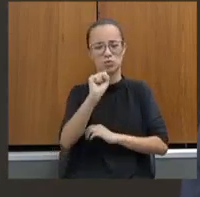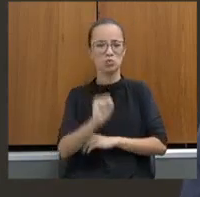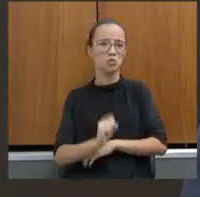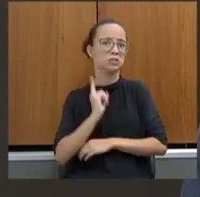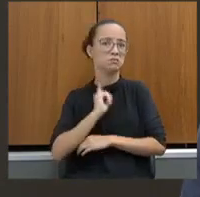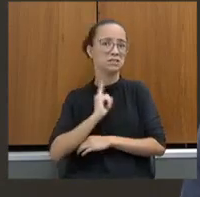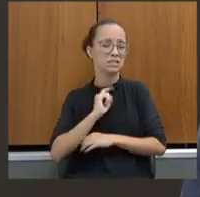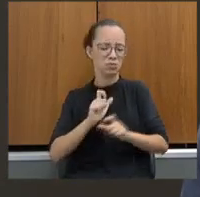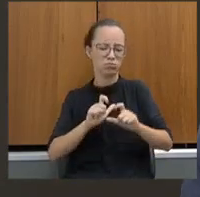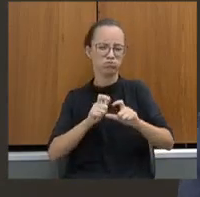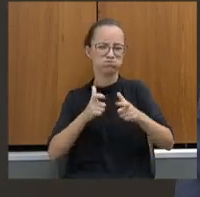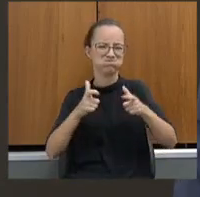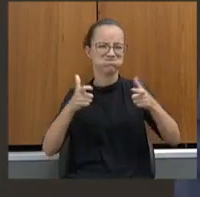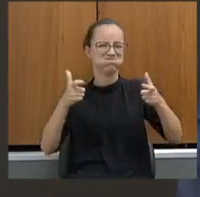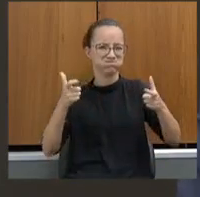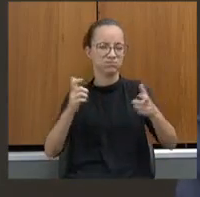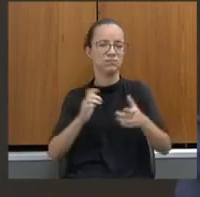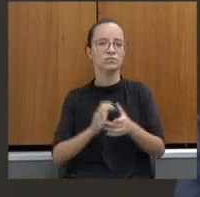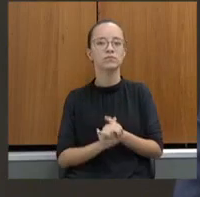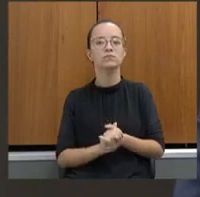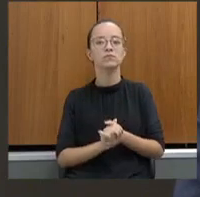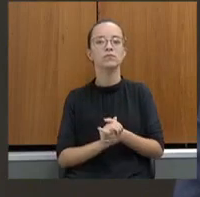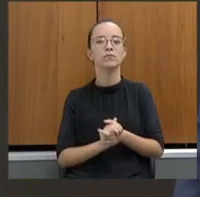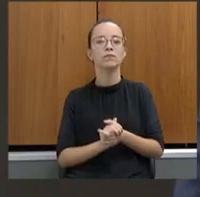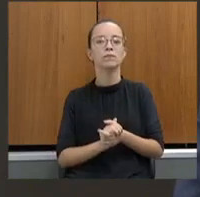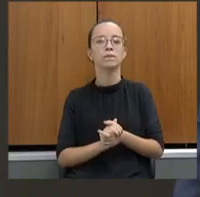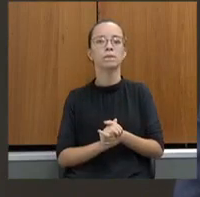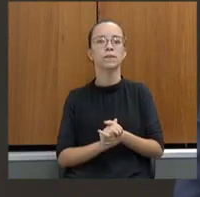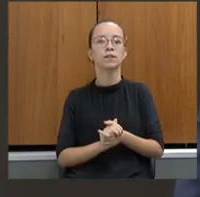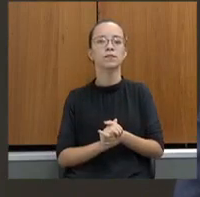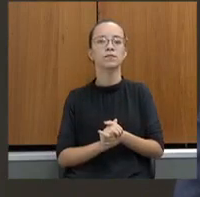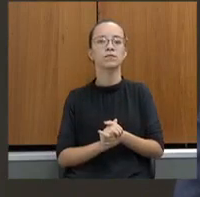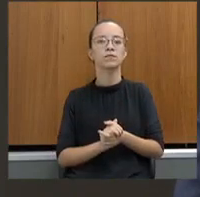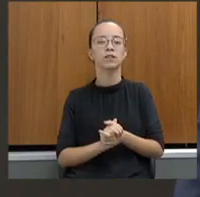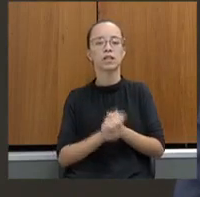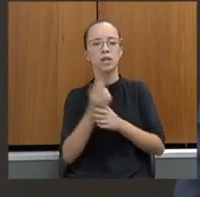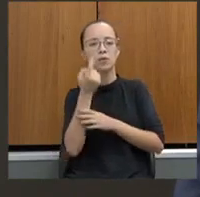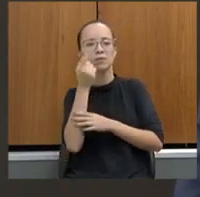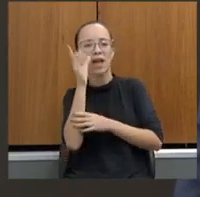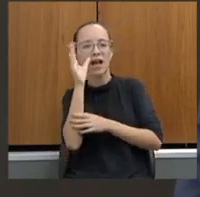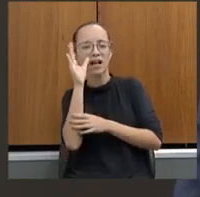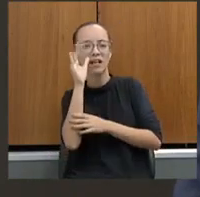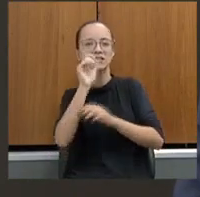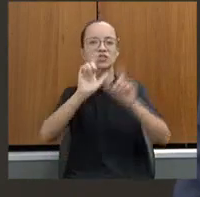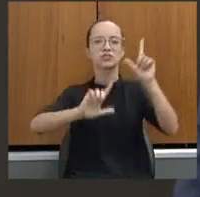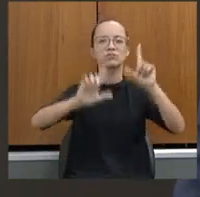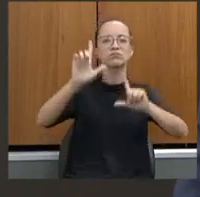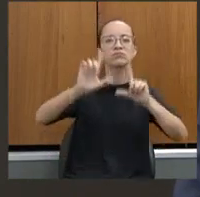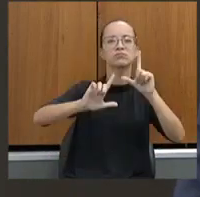muito grande. Onde falando ainda com o delegado Marcos Pimenta, vendo as notícias da região de São Sebastião do Paraíso, de Alfenas,